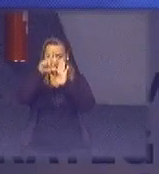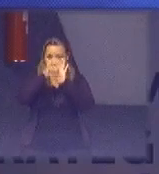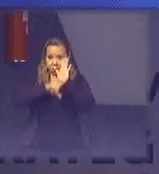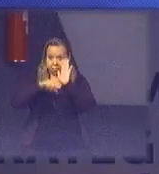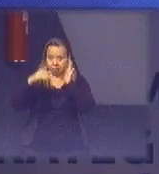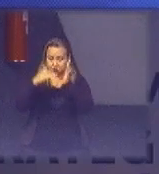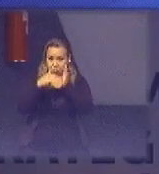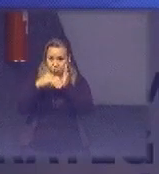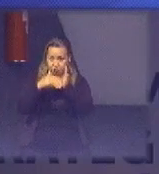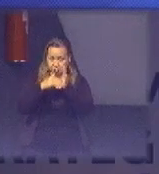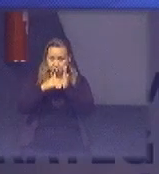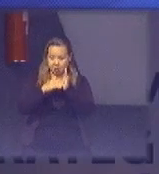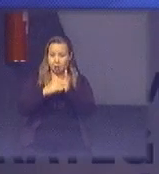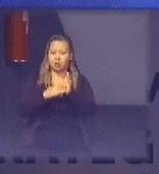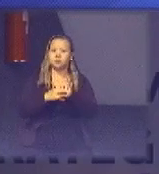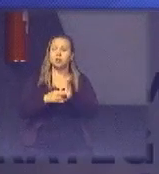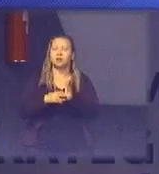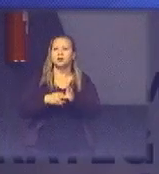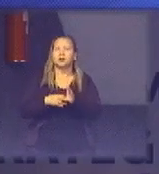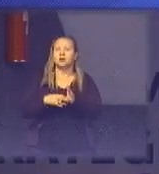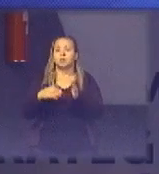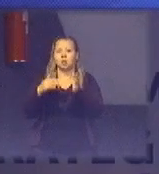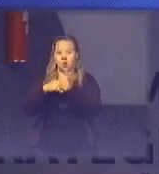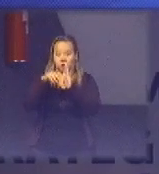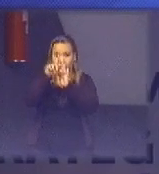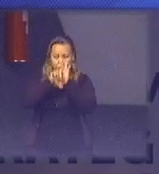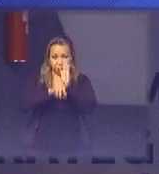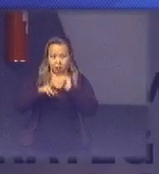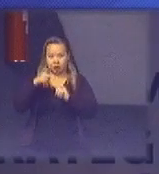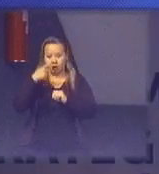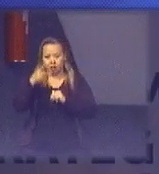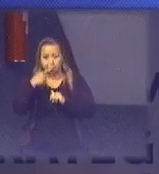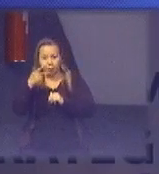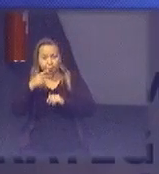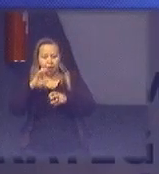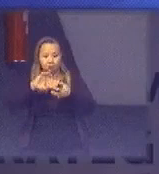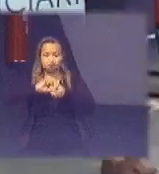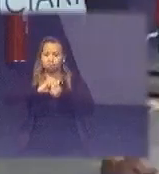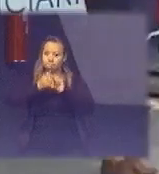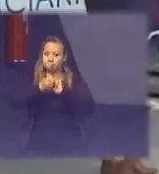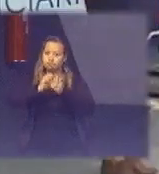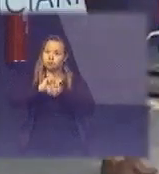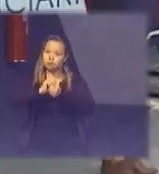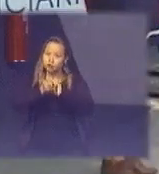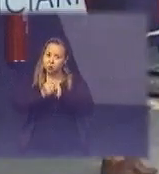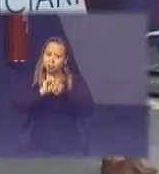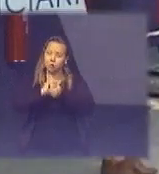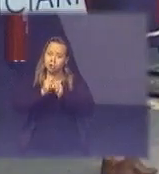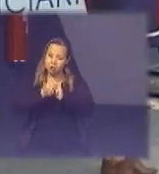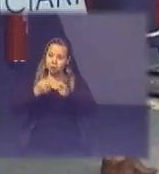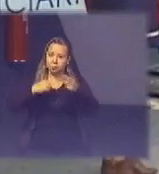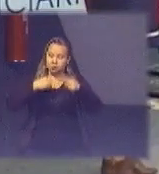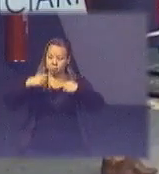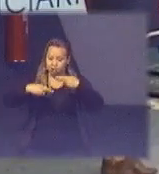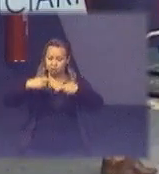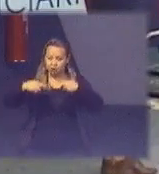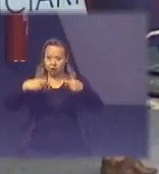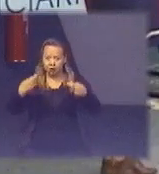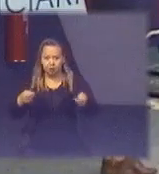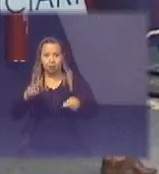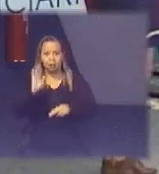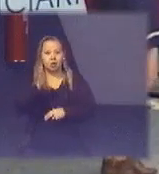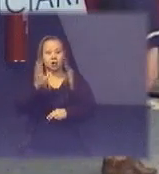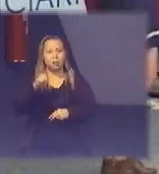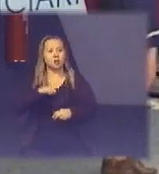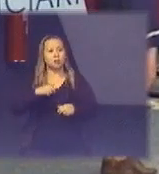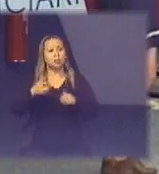e essa última listagem trazia 93 unidades de reciclagem recicladoras e hoje a gente já chegou na nossa base de dados são